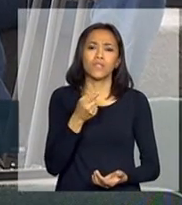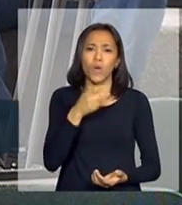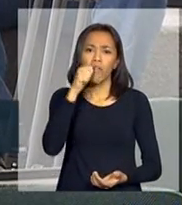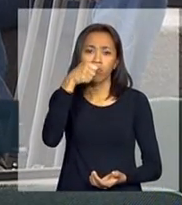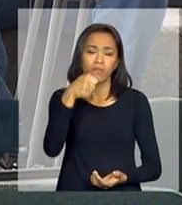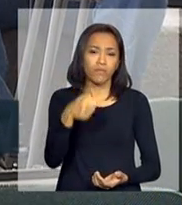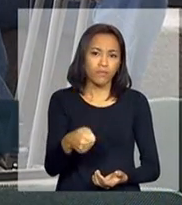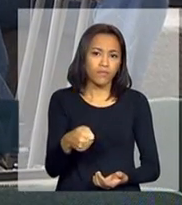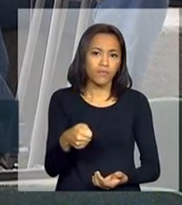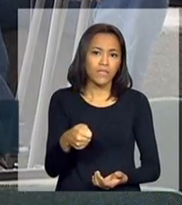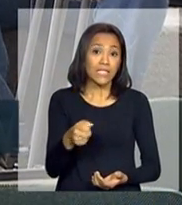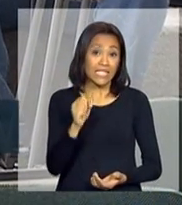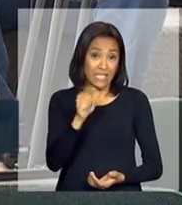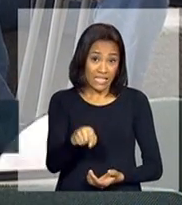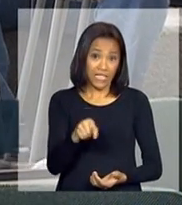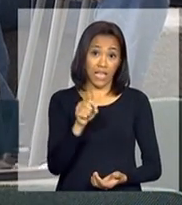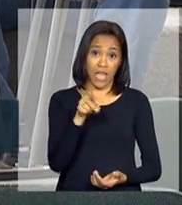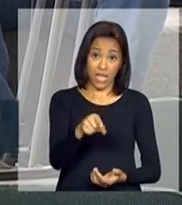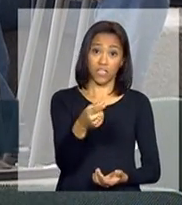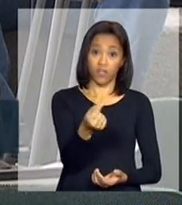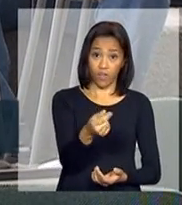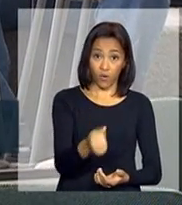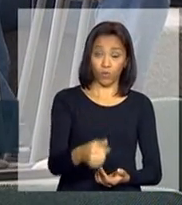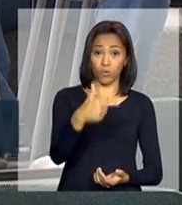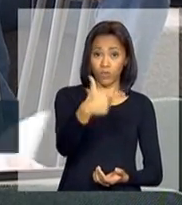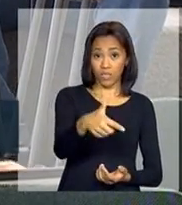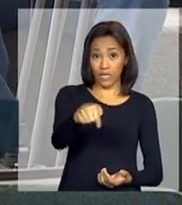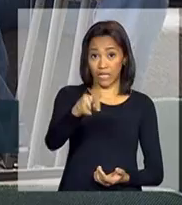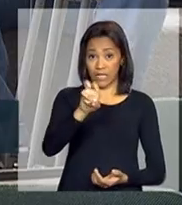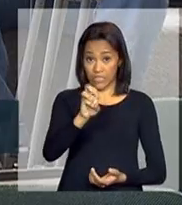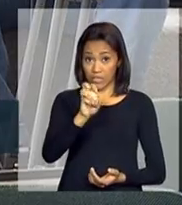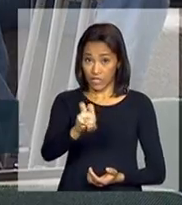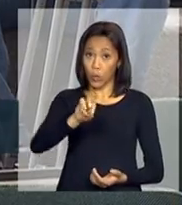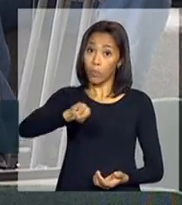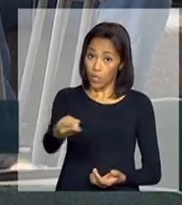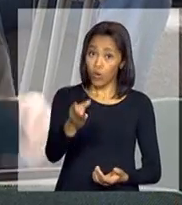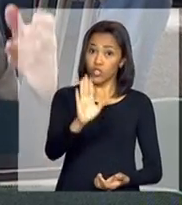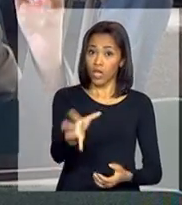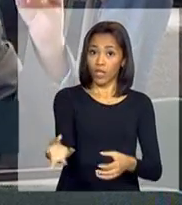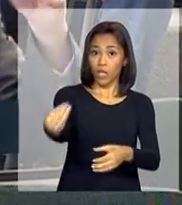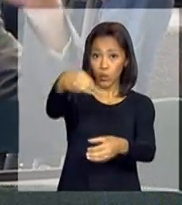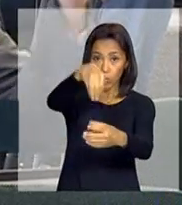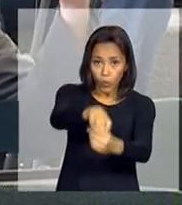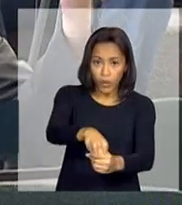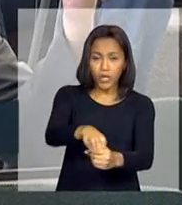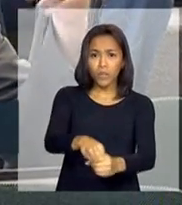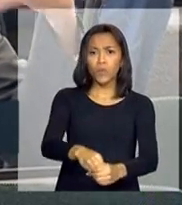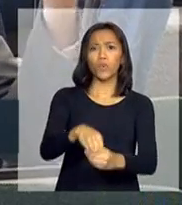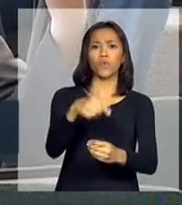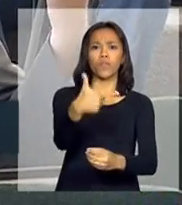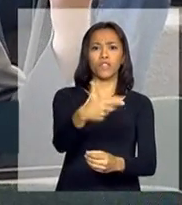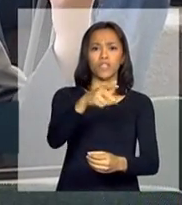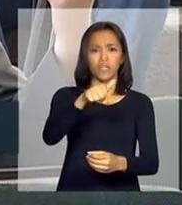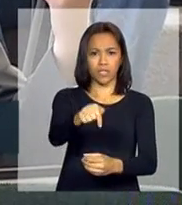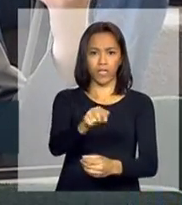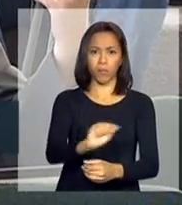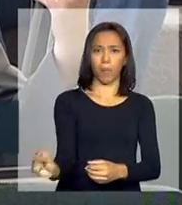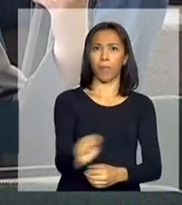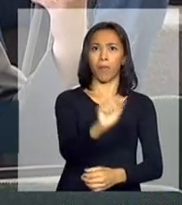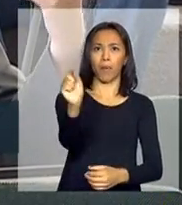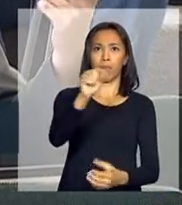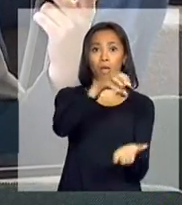se esse valor de 265 milhões já inclui as unidades, 27 unidades, uma em cada